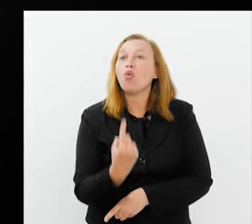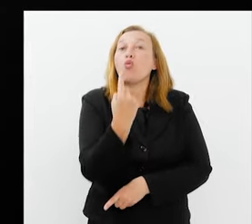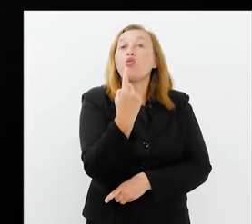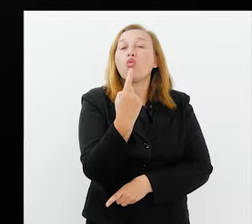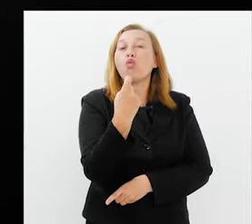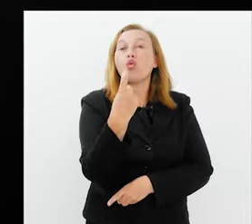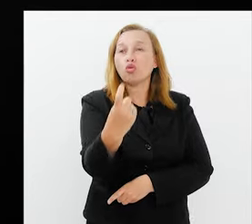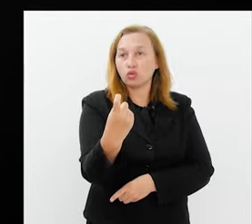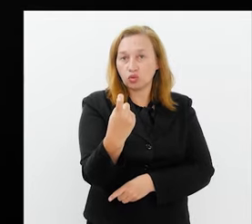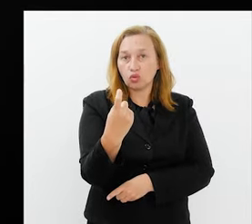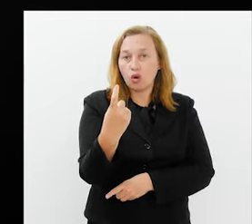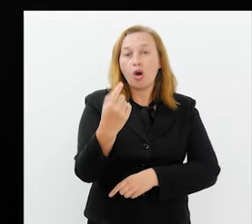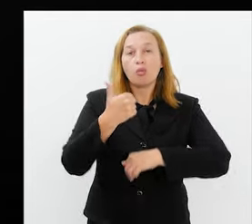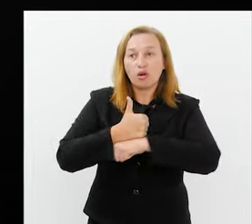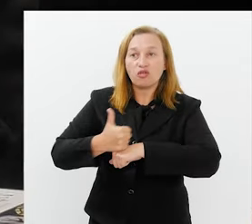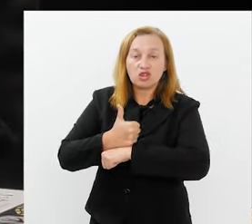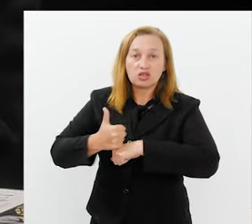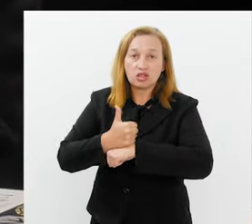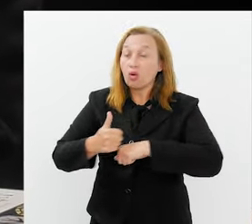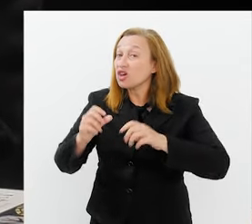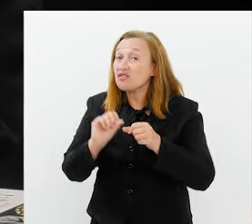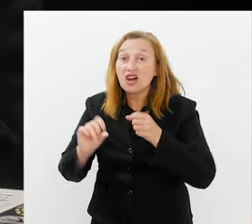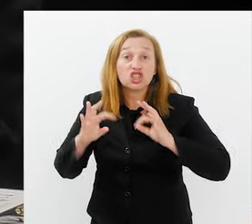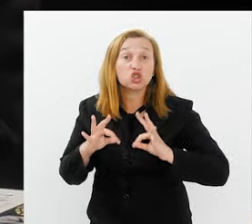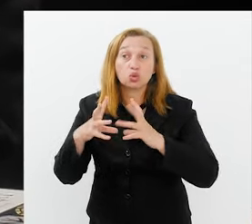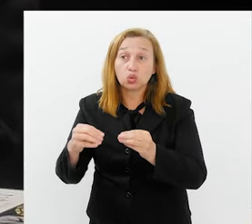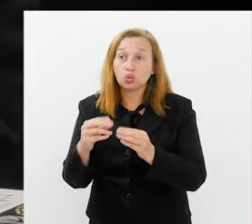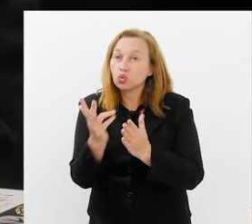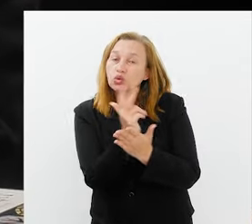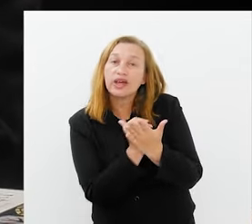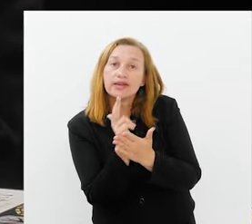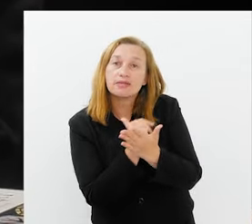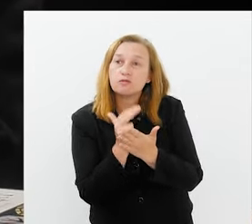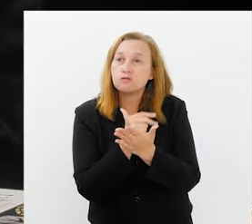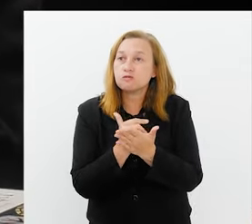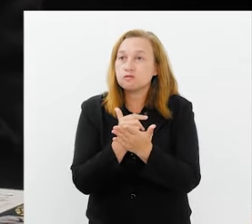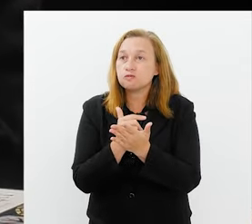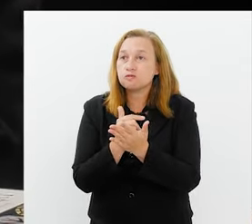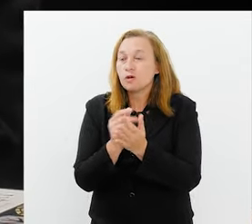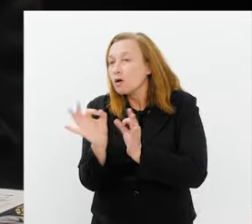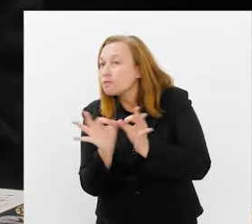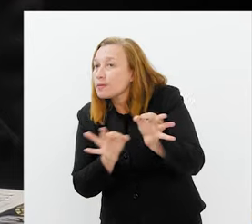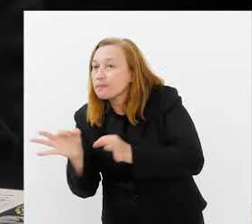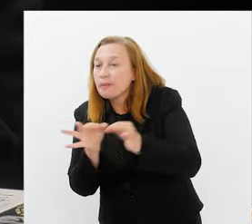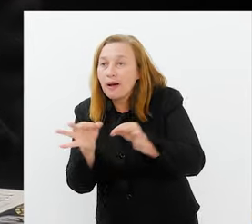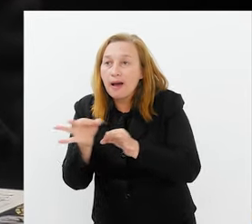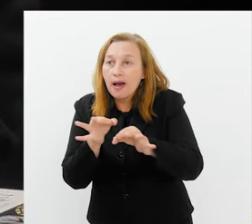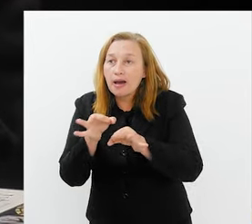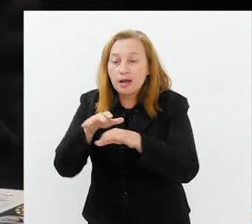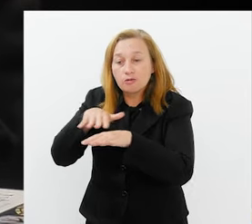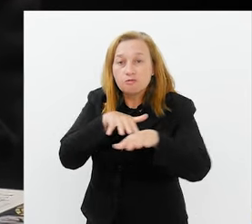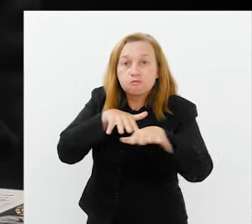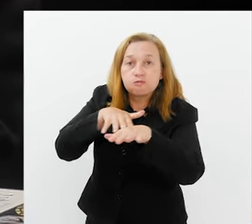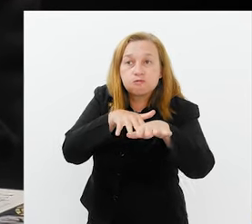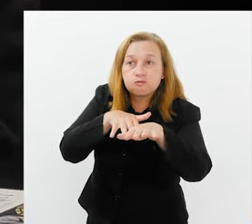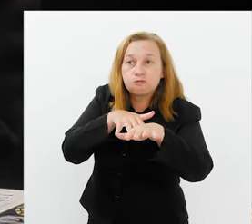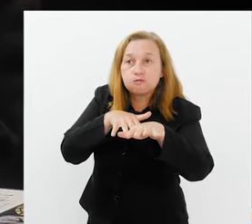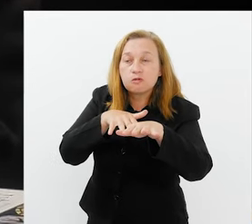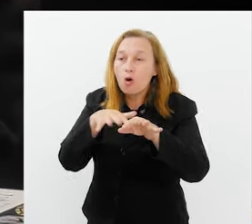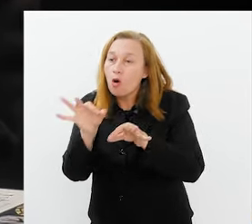fantasia, desenha alegoria, monta projeto, executa, acompanha, vai pra